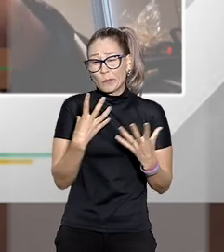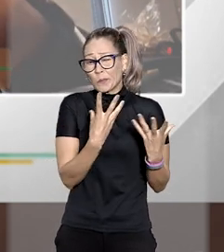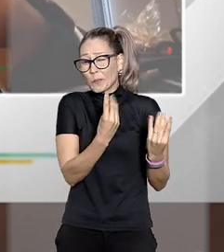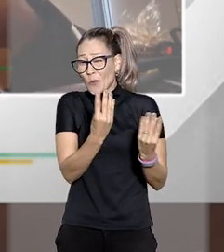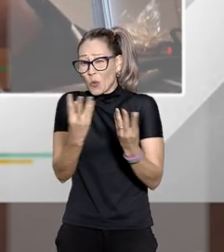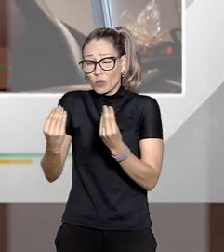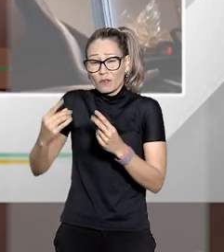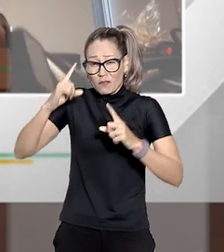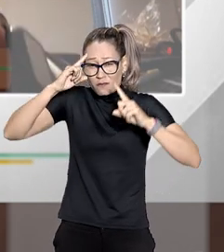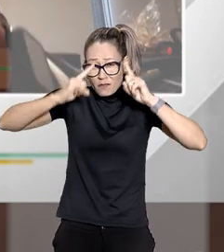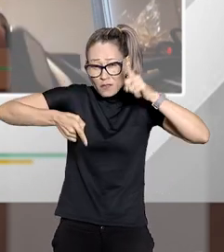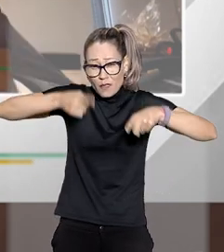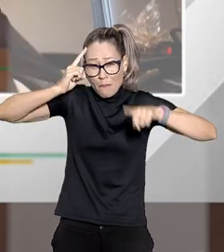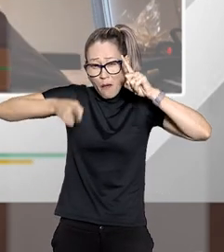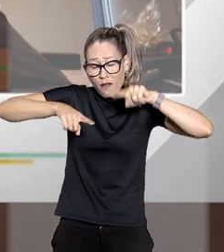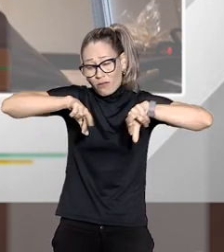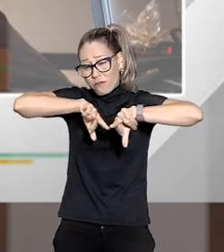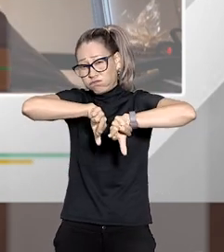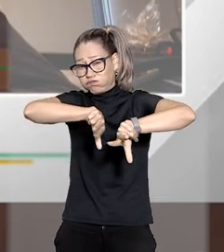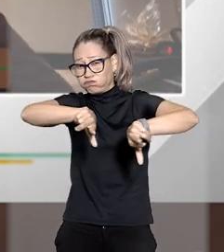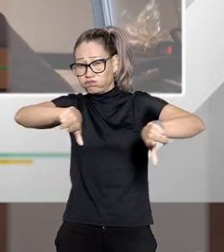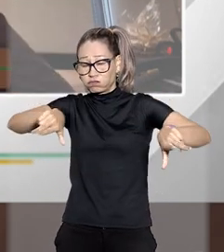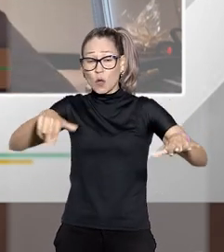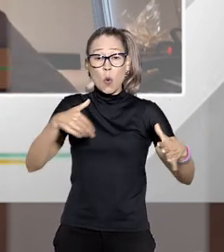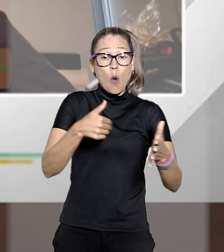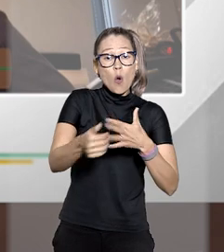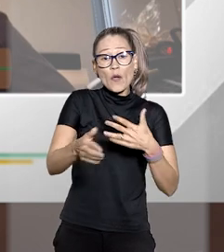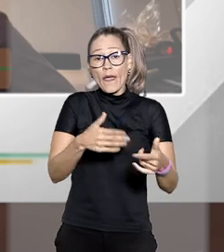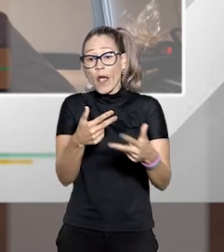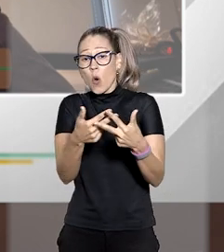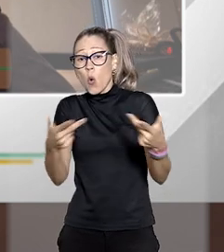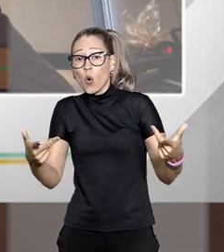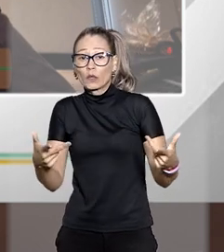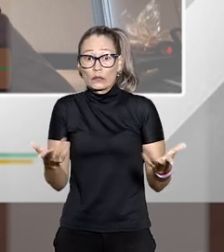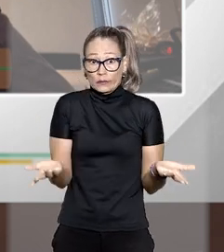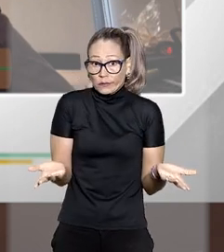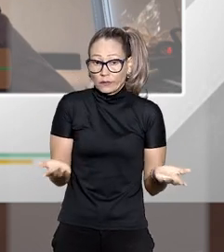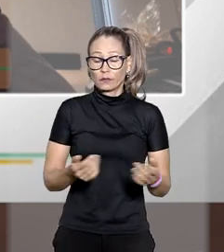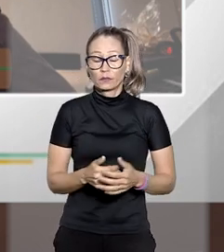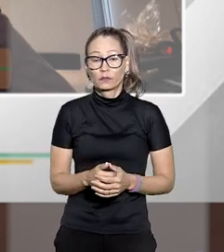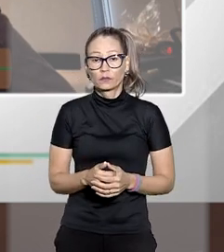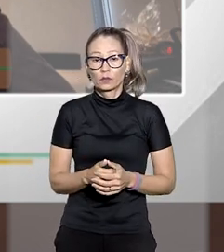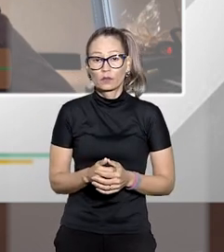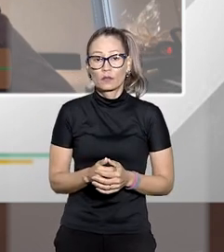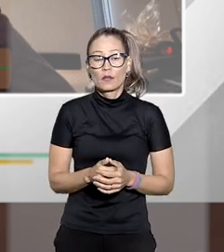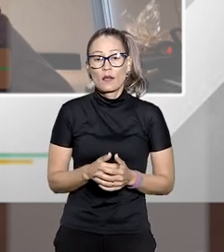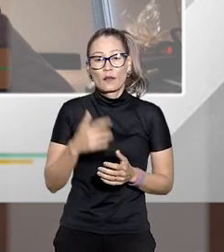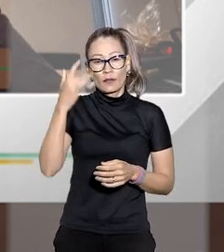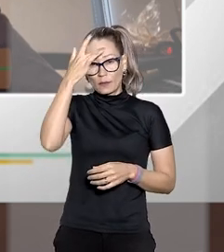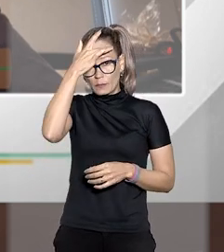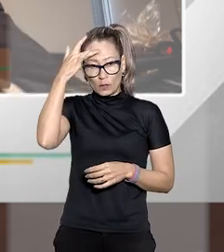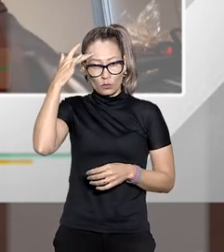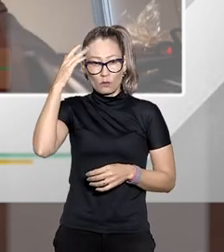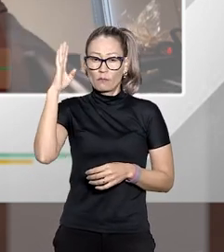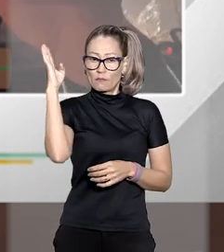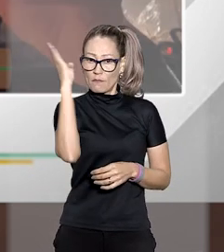muito grande de demandas por toda e qualquer coisa o povo